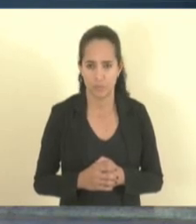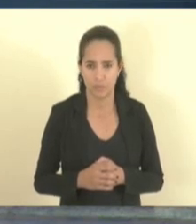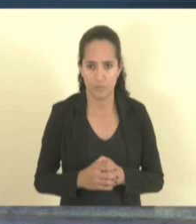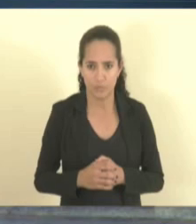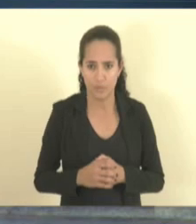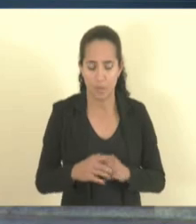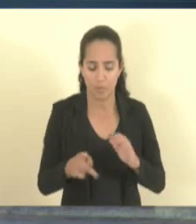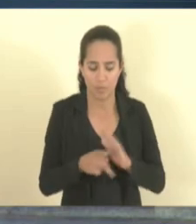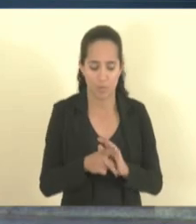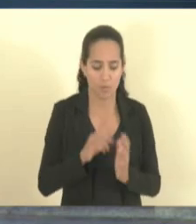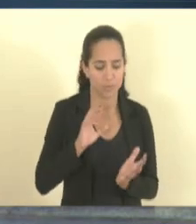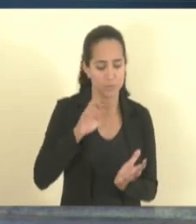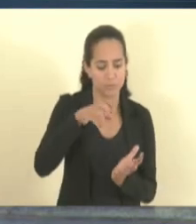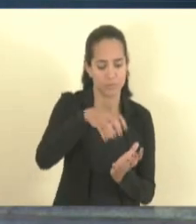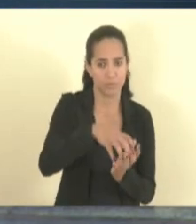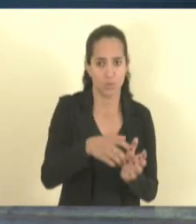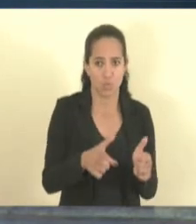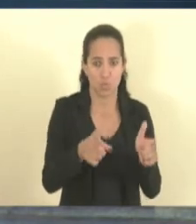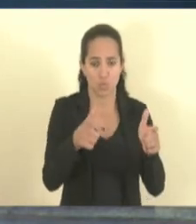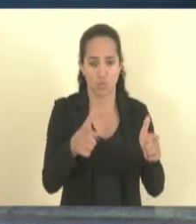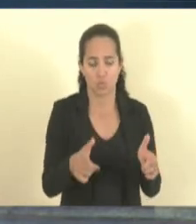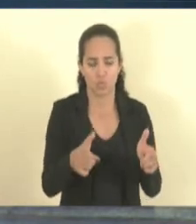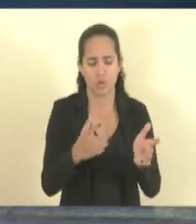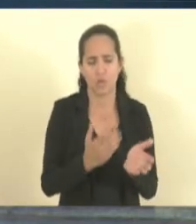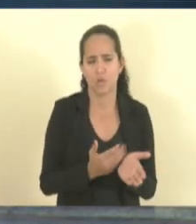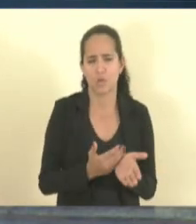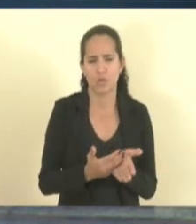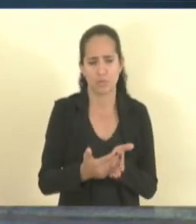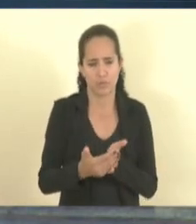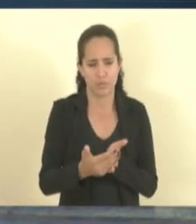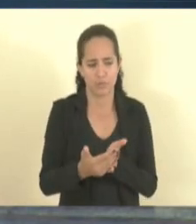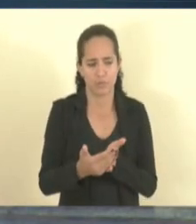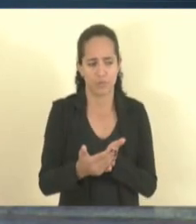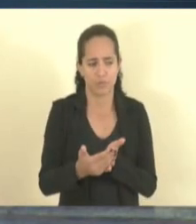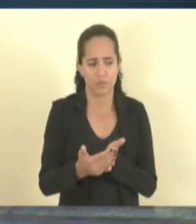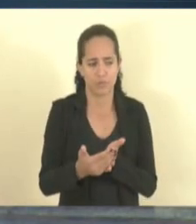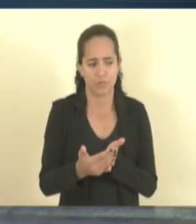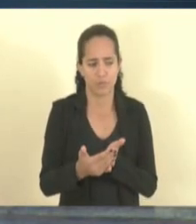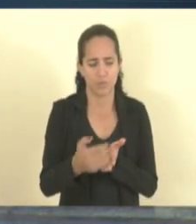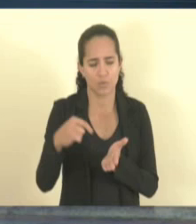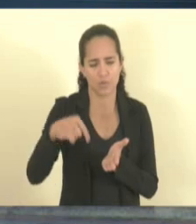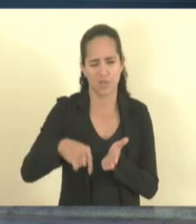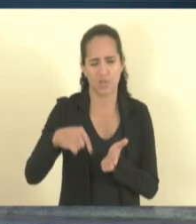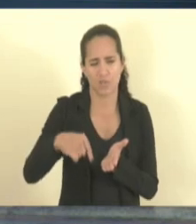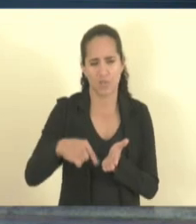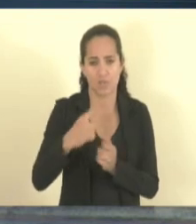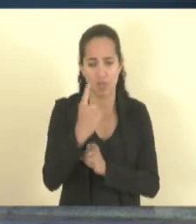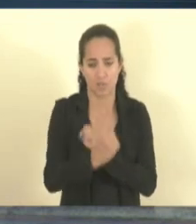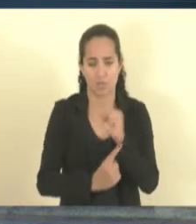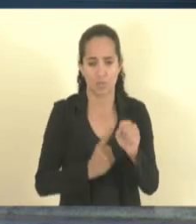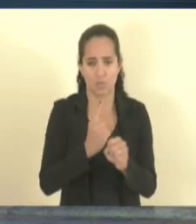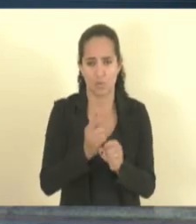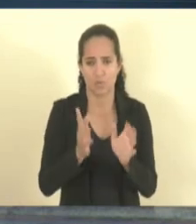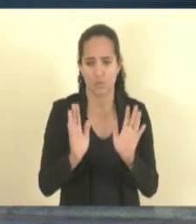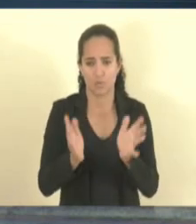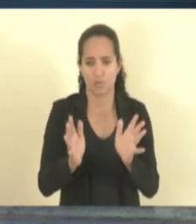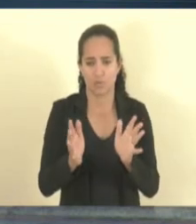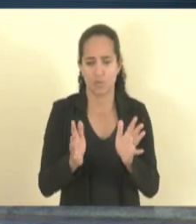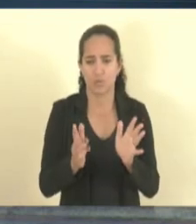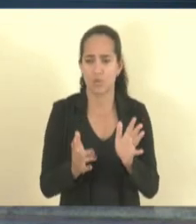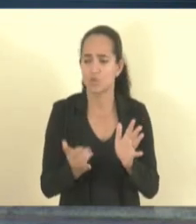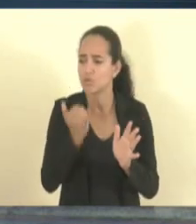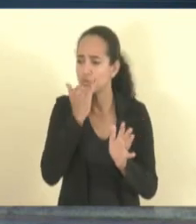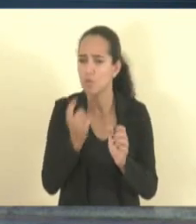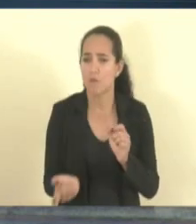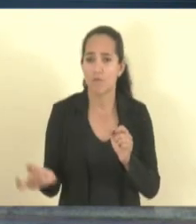Nossa superintendência começou, deu início aqui, o Espírito Santo, tem um ano. Acho que passou um, volta um,